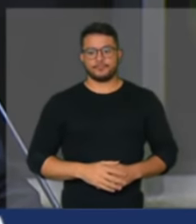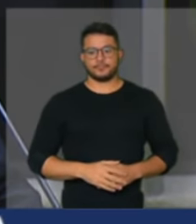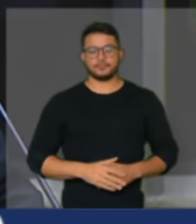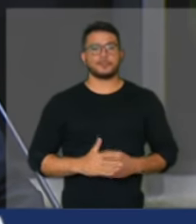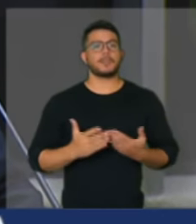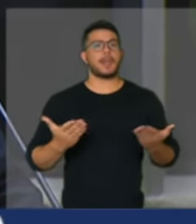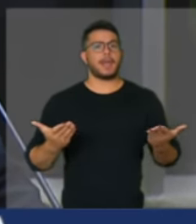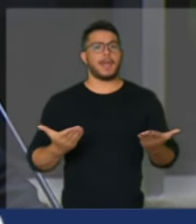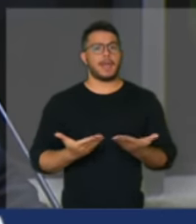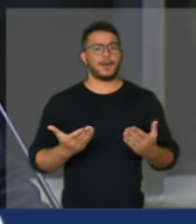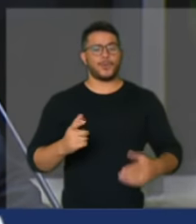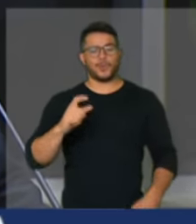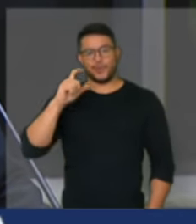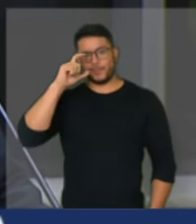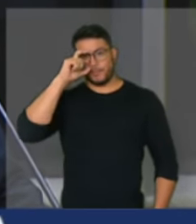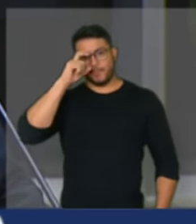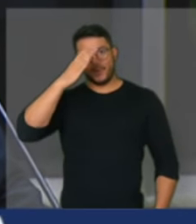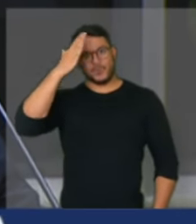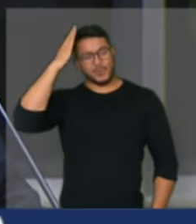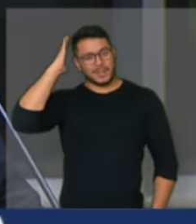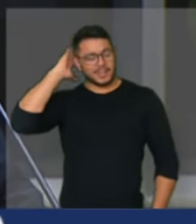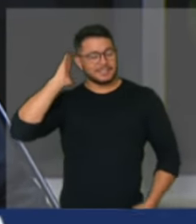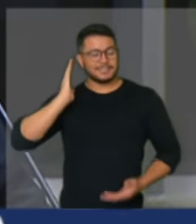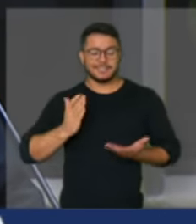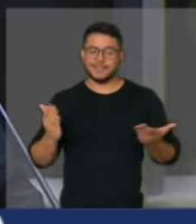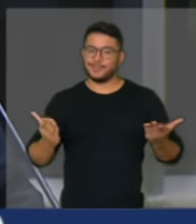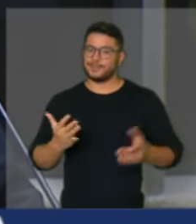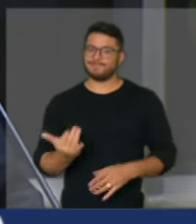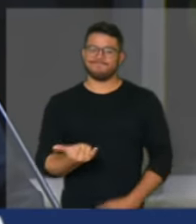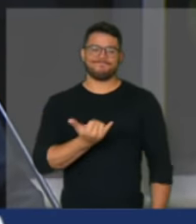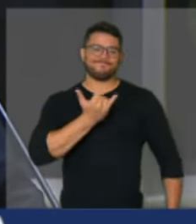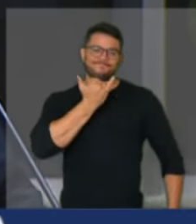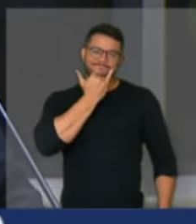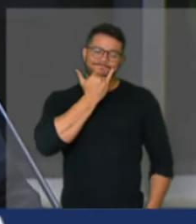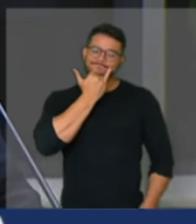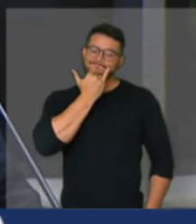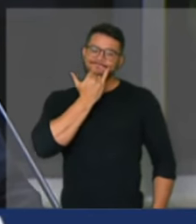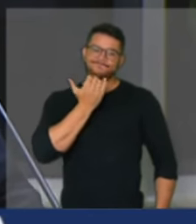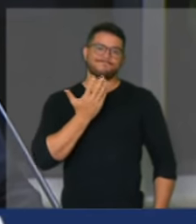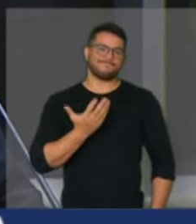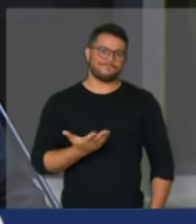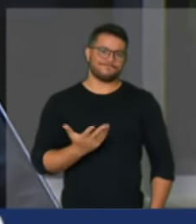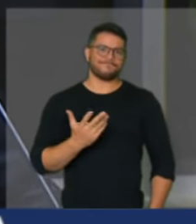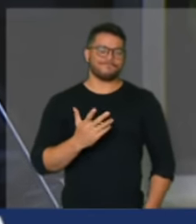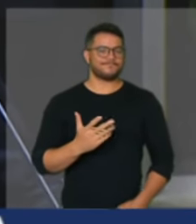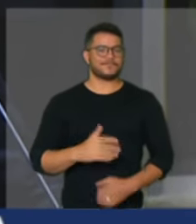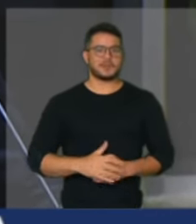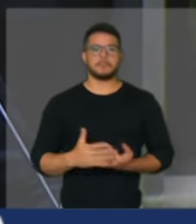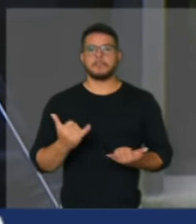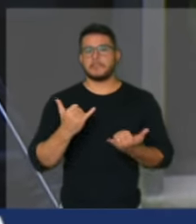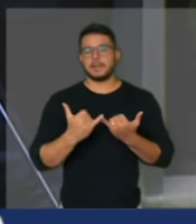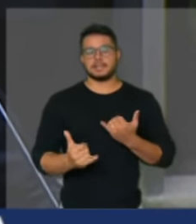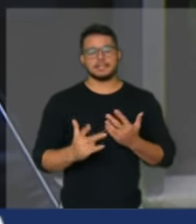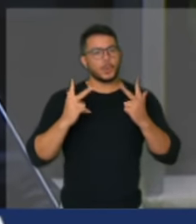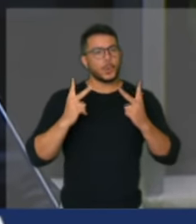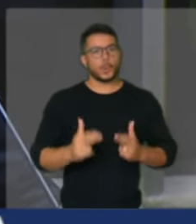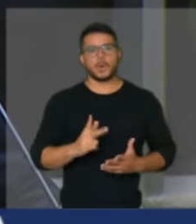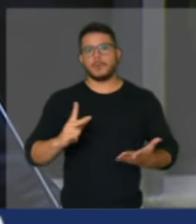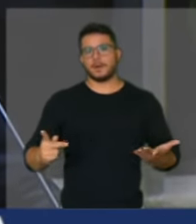Guedes é a cara desse governo. Desse governo e daqueles